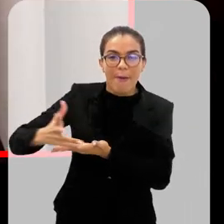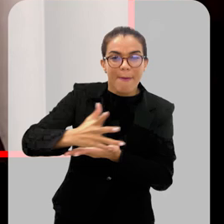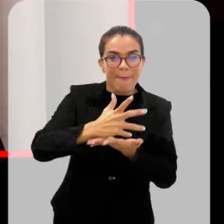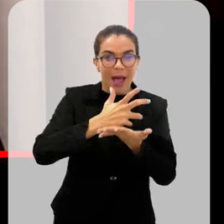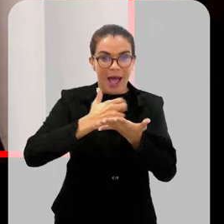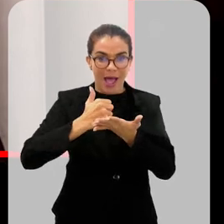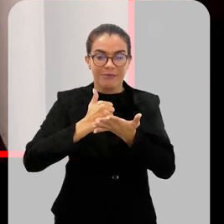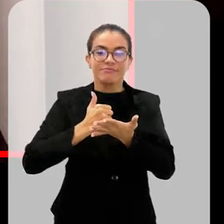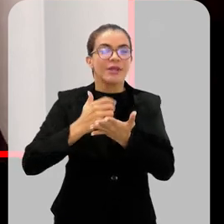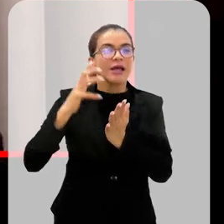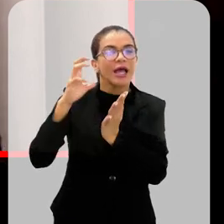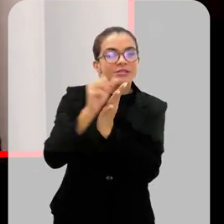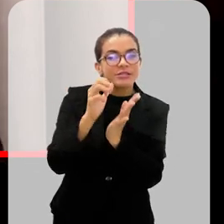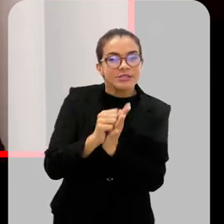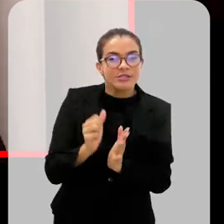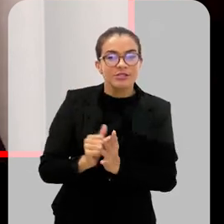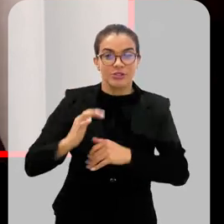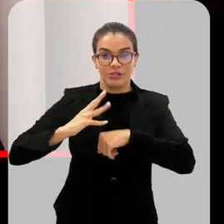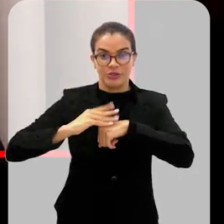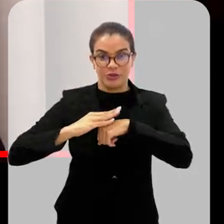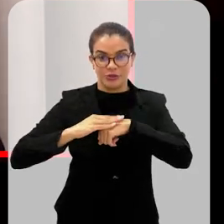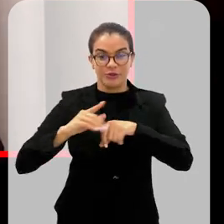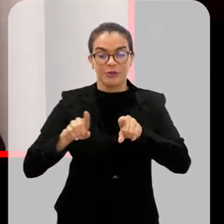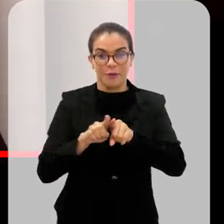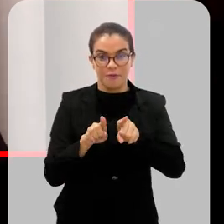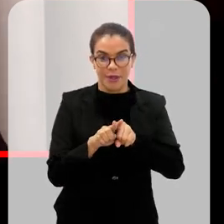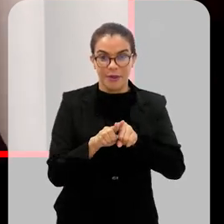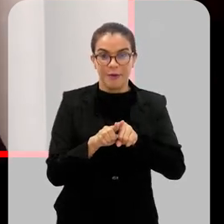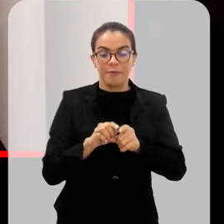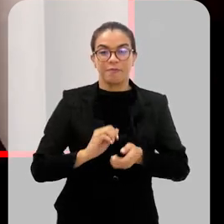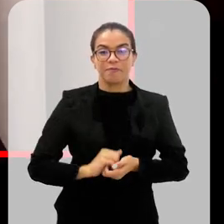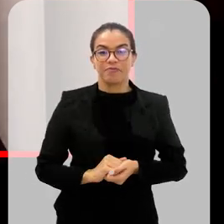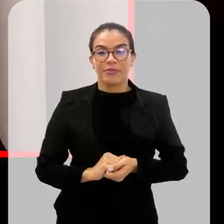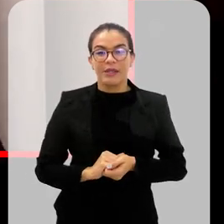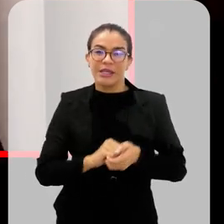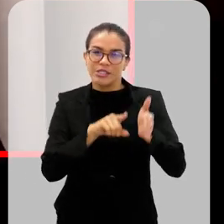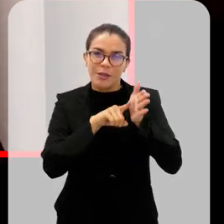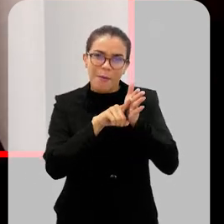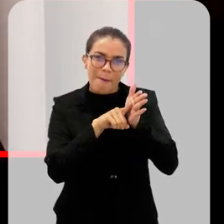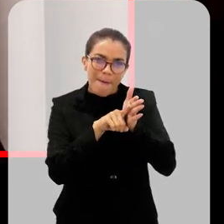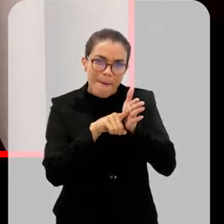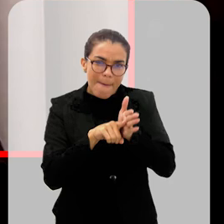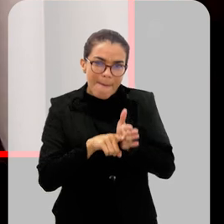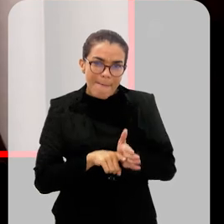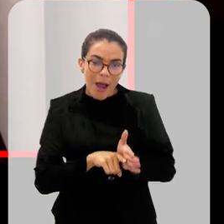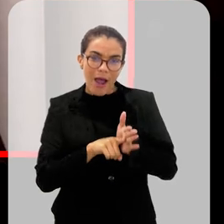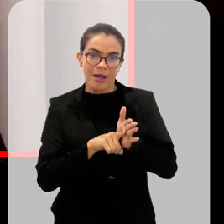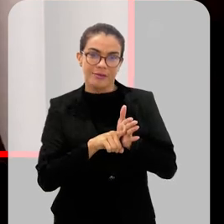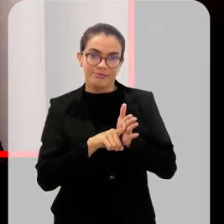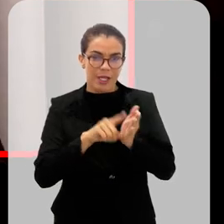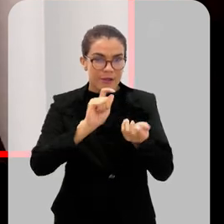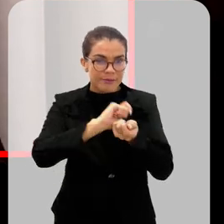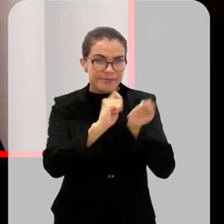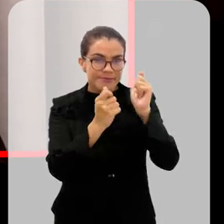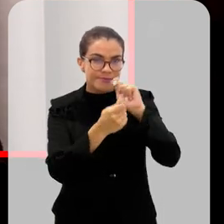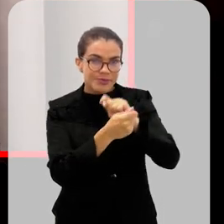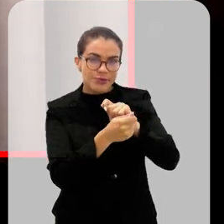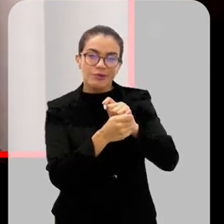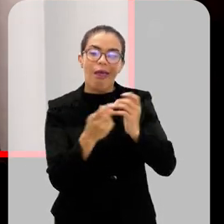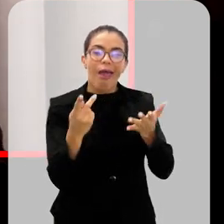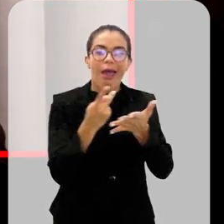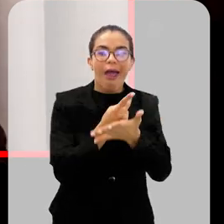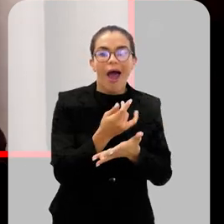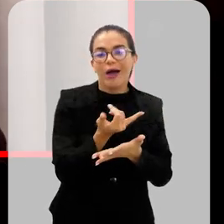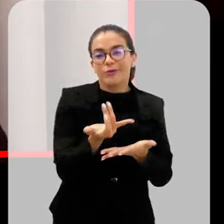notificados, né, e também dados de clima, e a gente faz análises que elas corrigem o delay natural